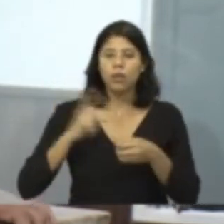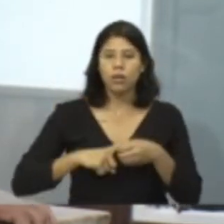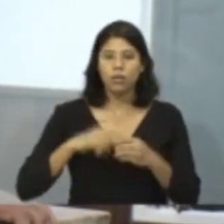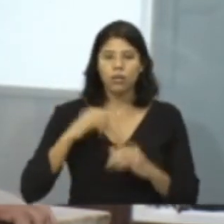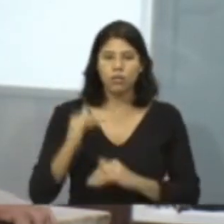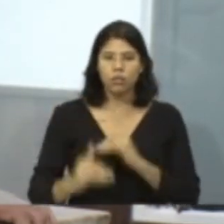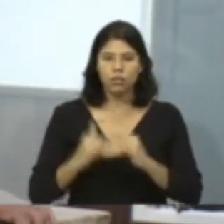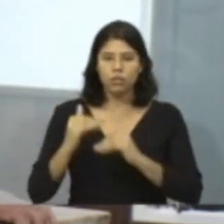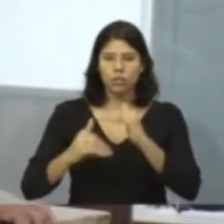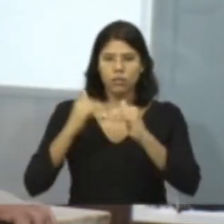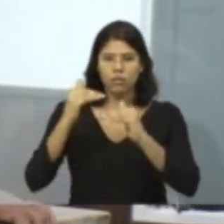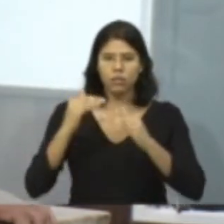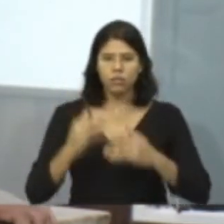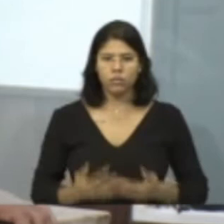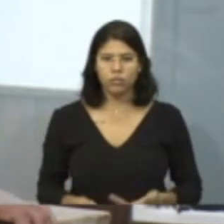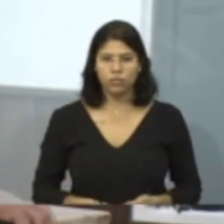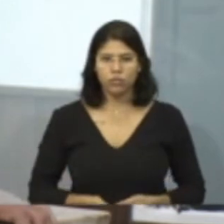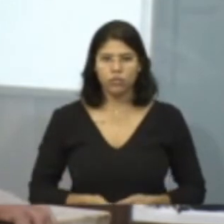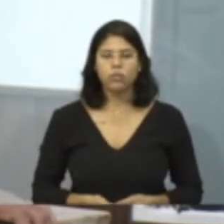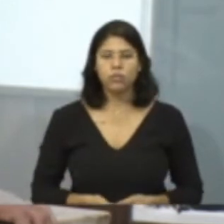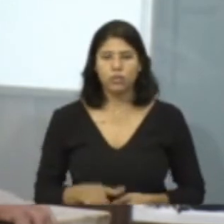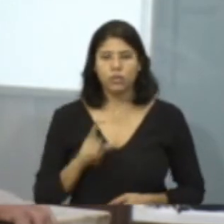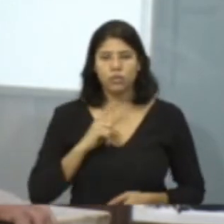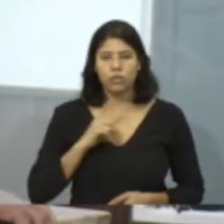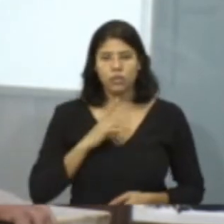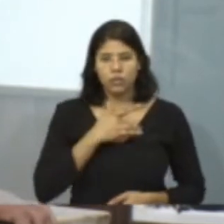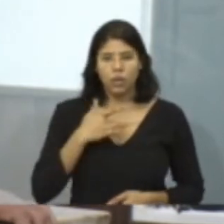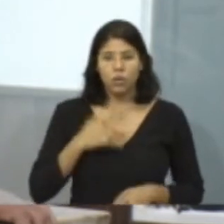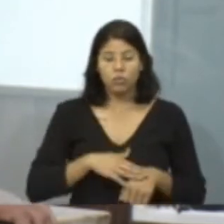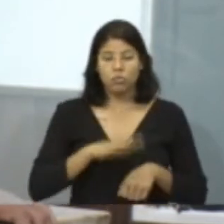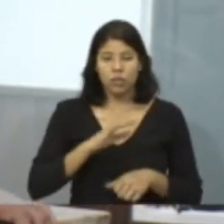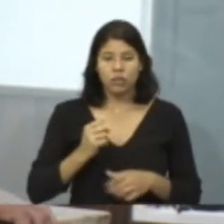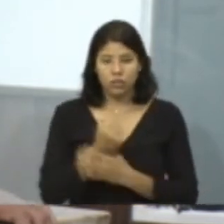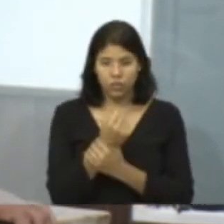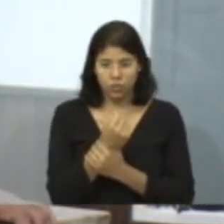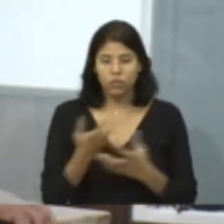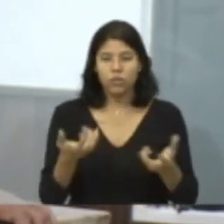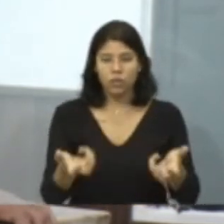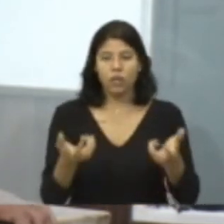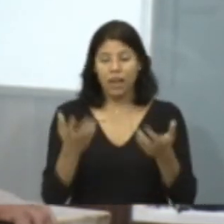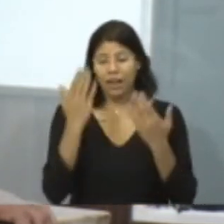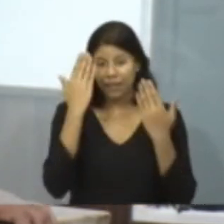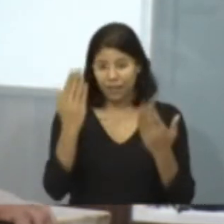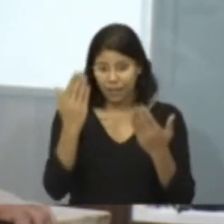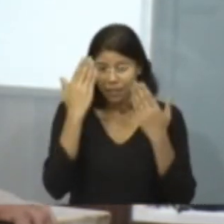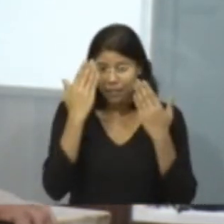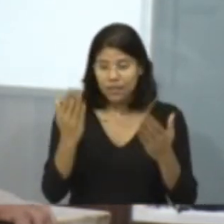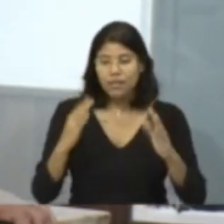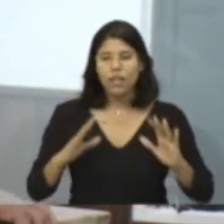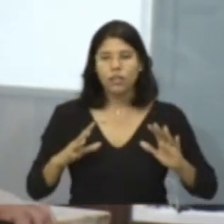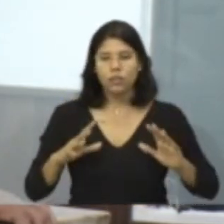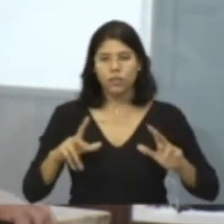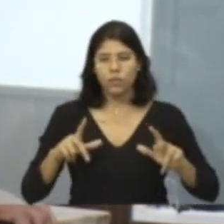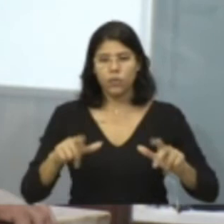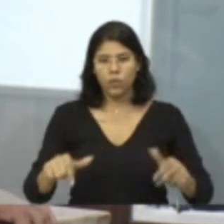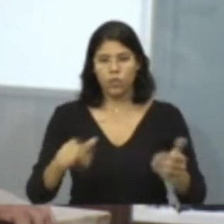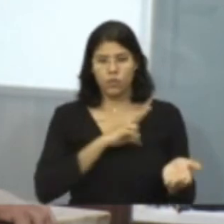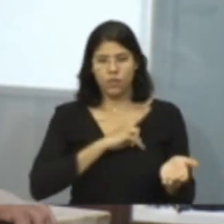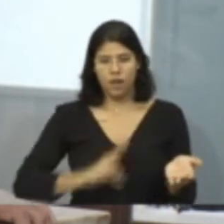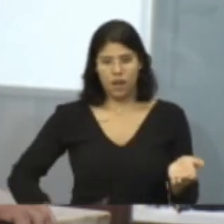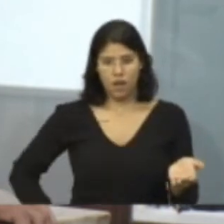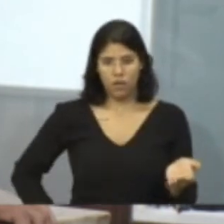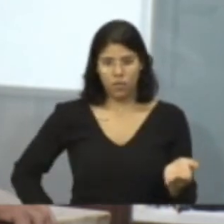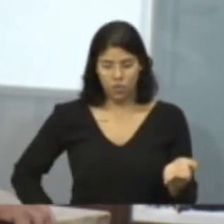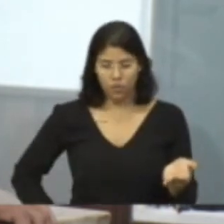a nossa saúde está mais segura. Então, mais uma vez, eu quero agradecer a todos os colegas vereadores,